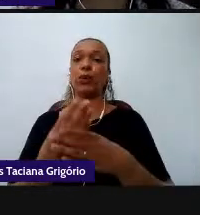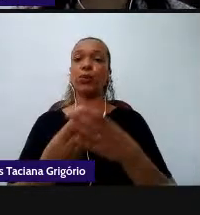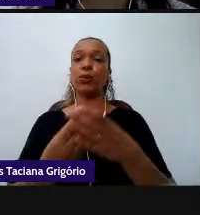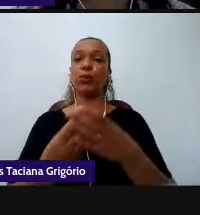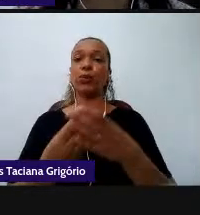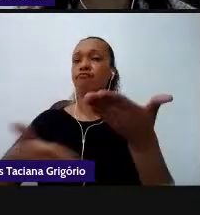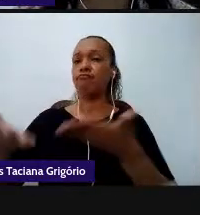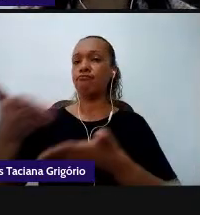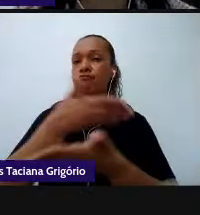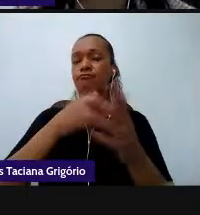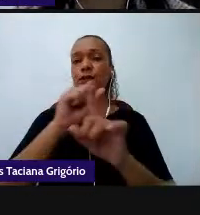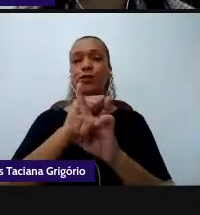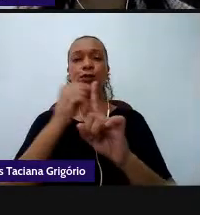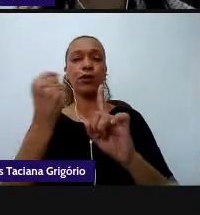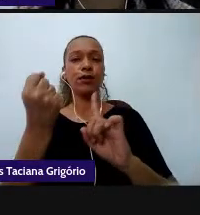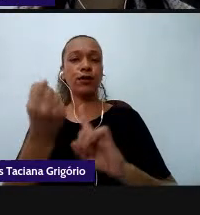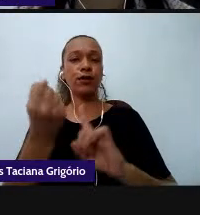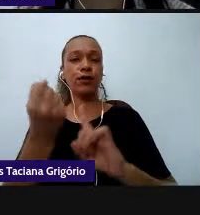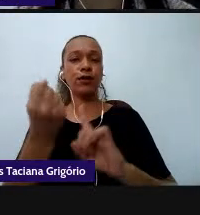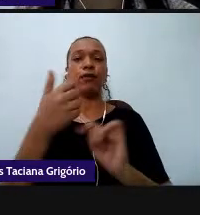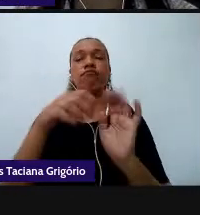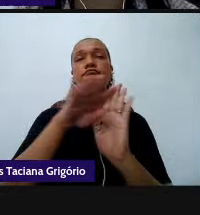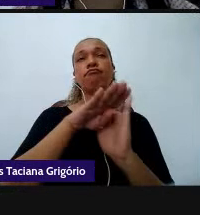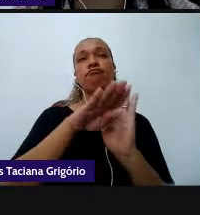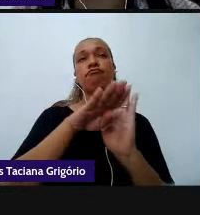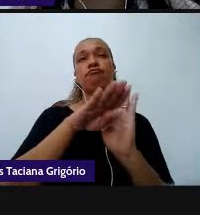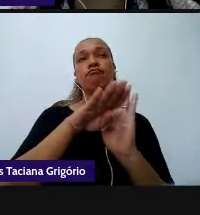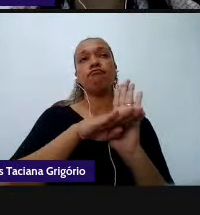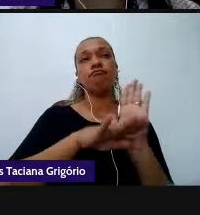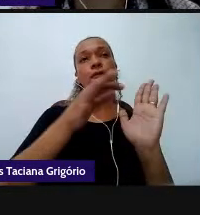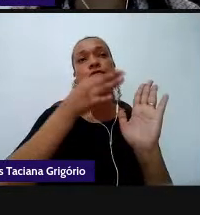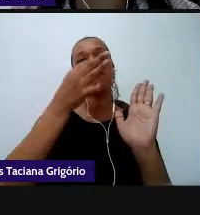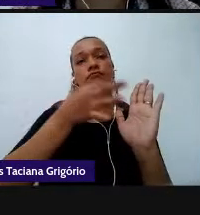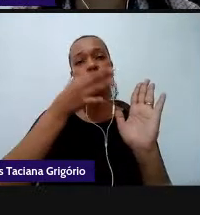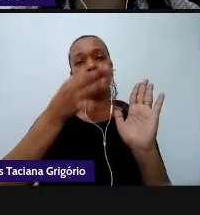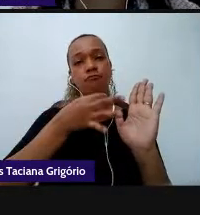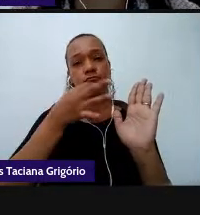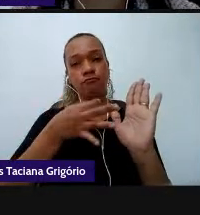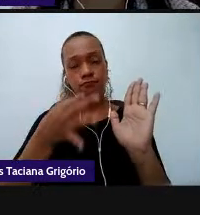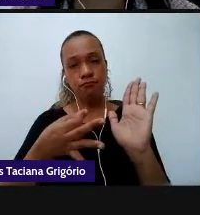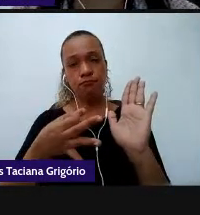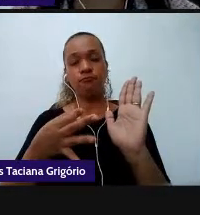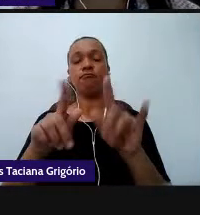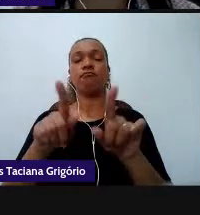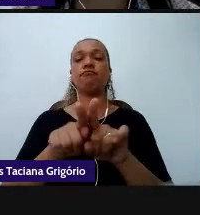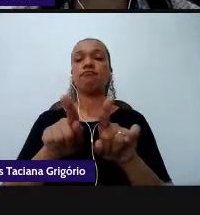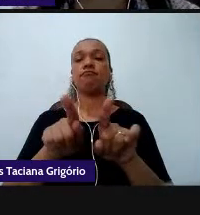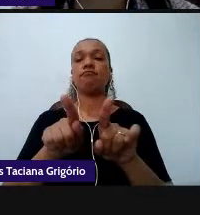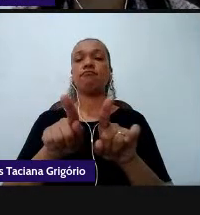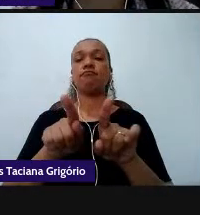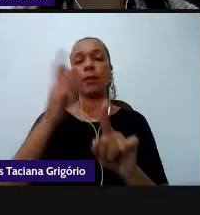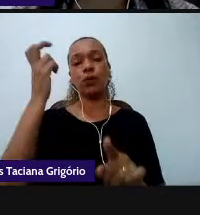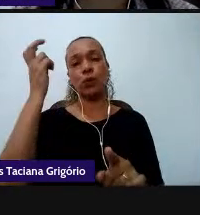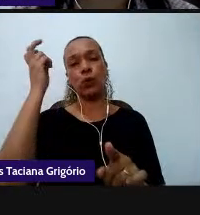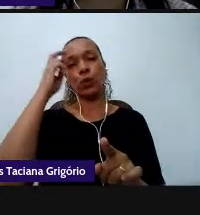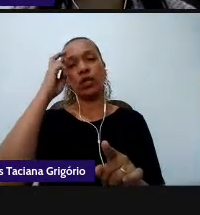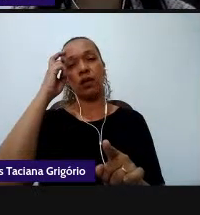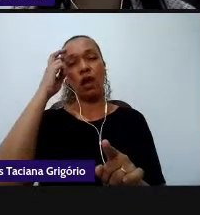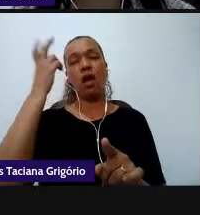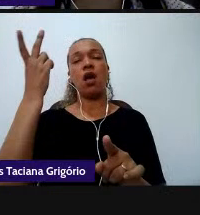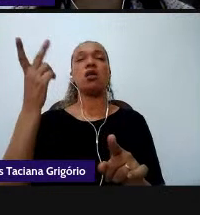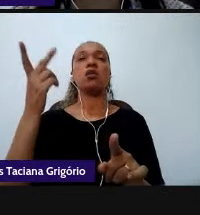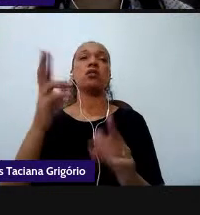socializar playlists comentadas de preferências culturais e de entretenimento revistas